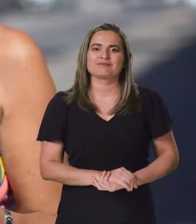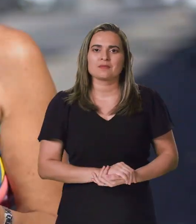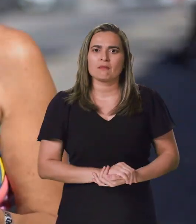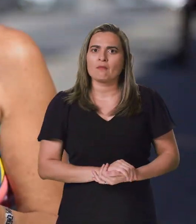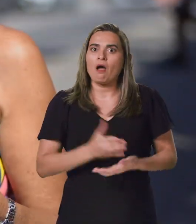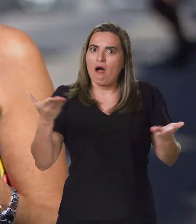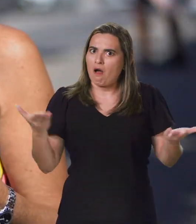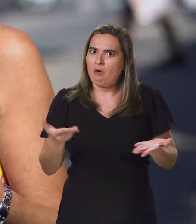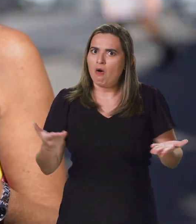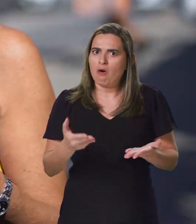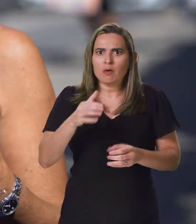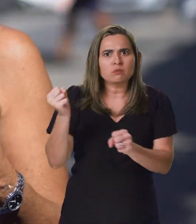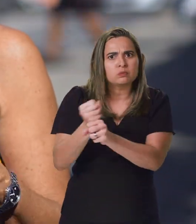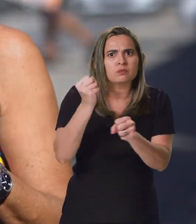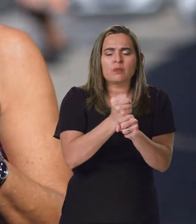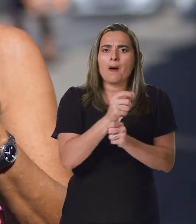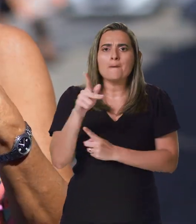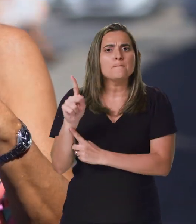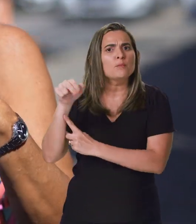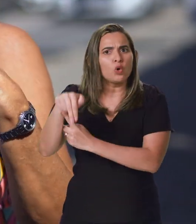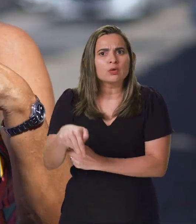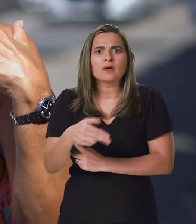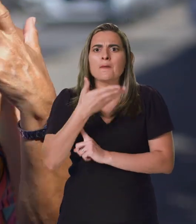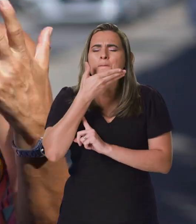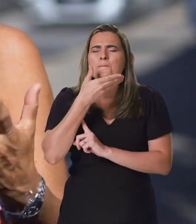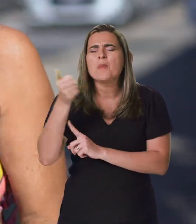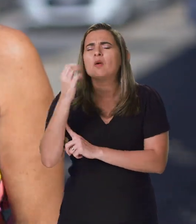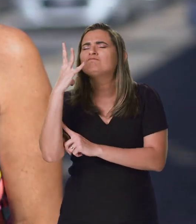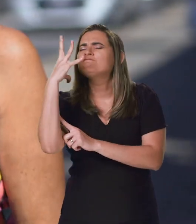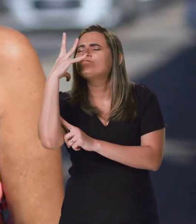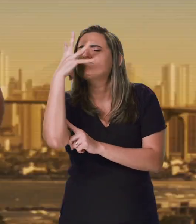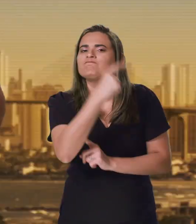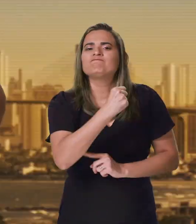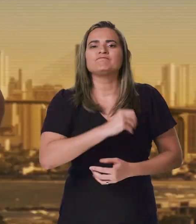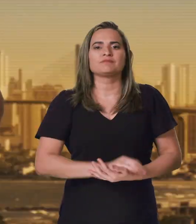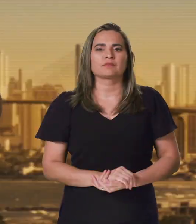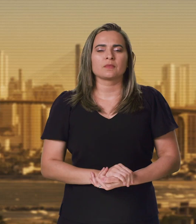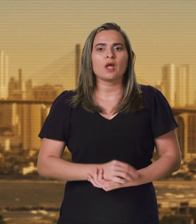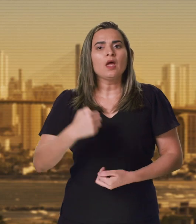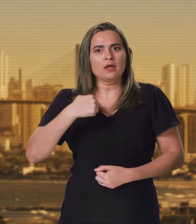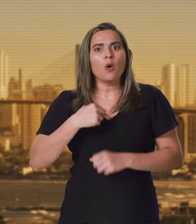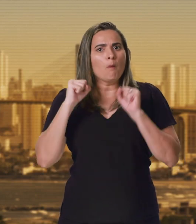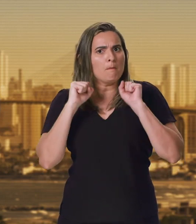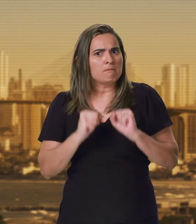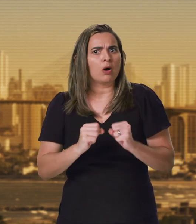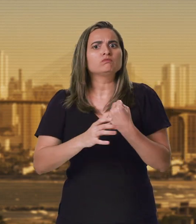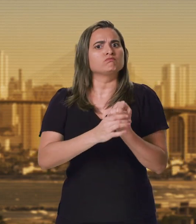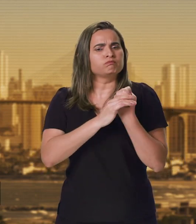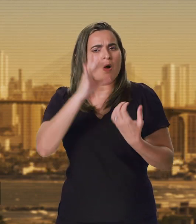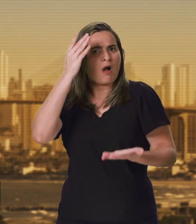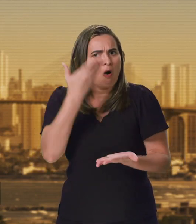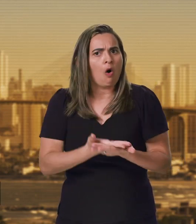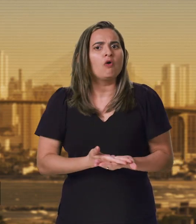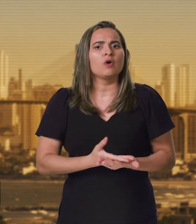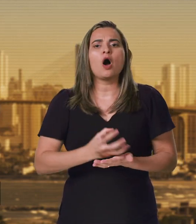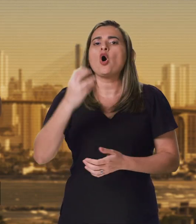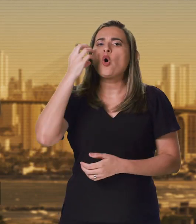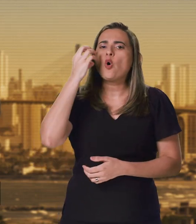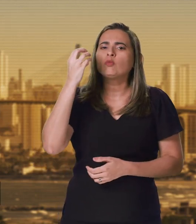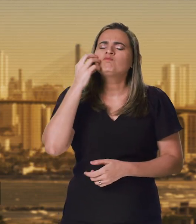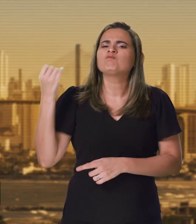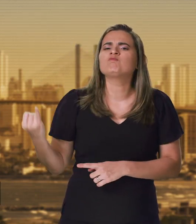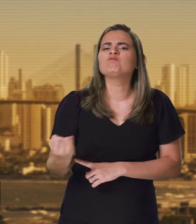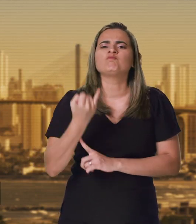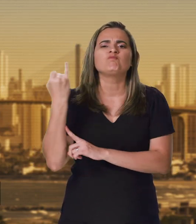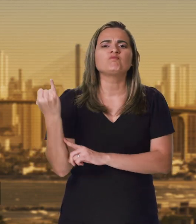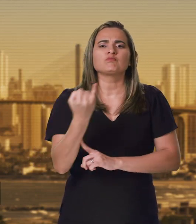Com essa obra, Ponta Negra vai ficar mais linda ainda. E eu posso lhe garantir que o trabalho de Rogério Marinho foi